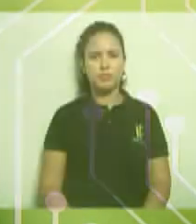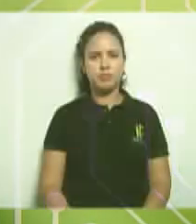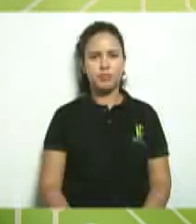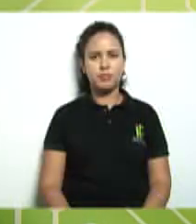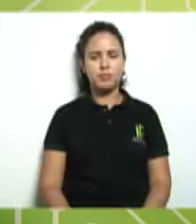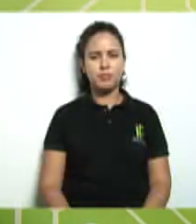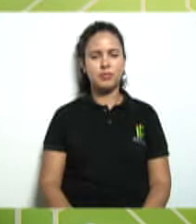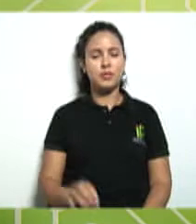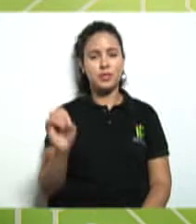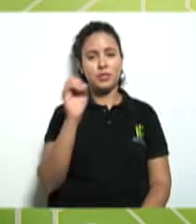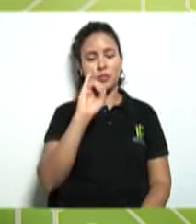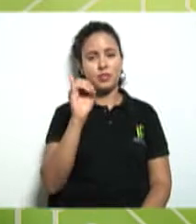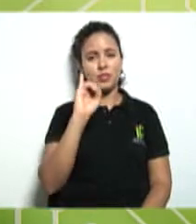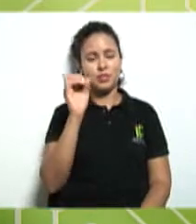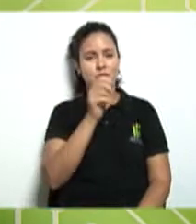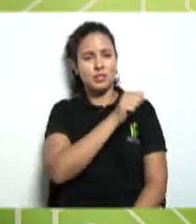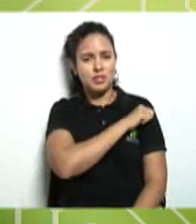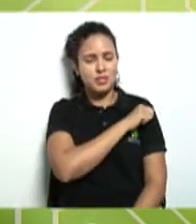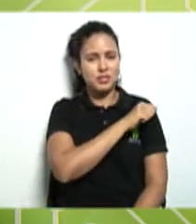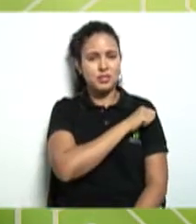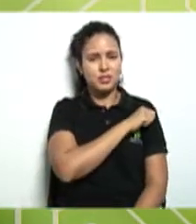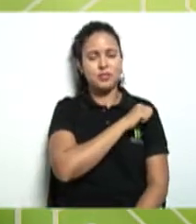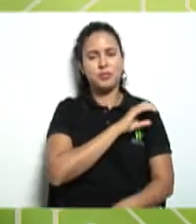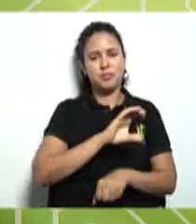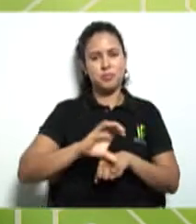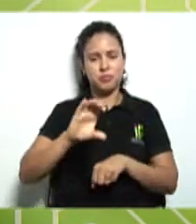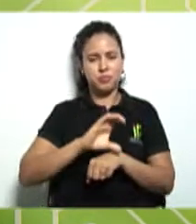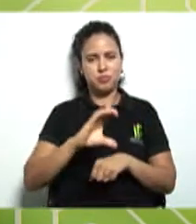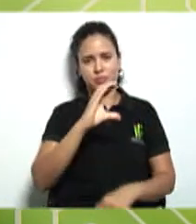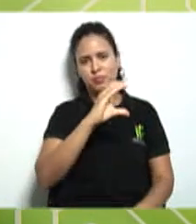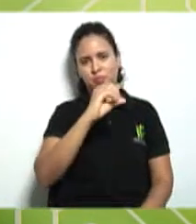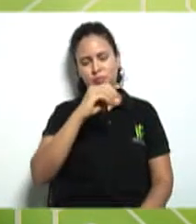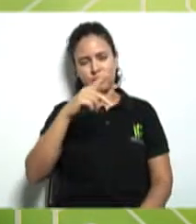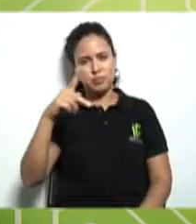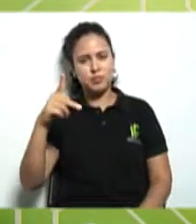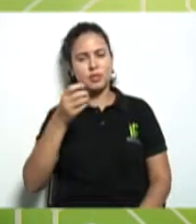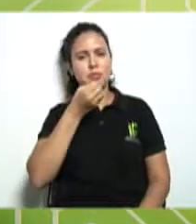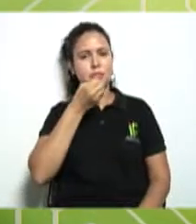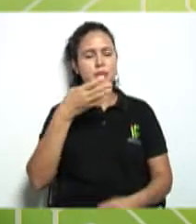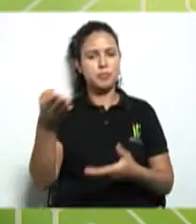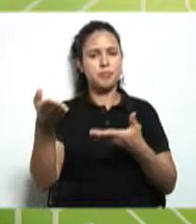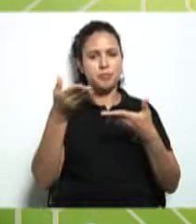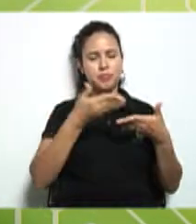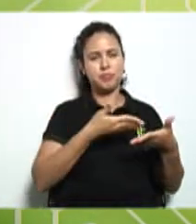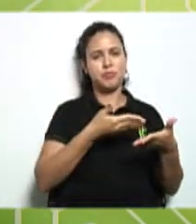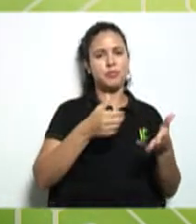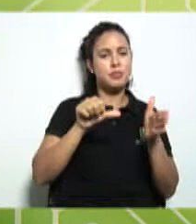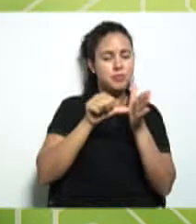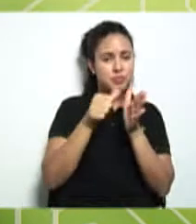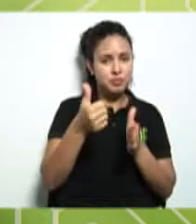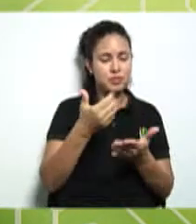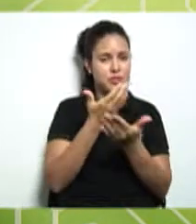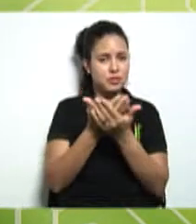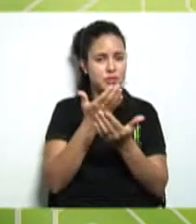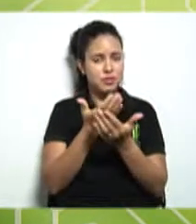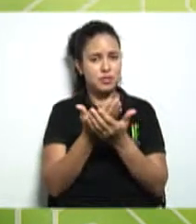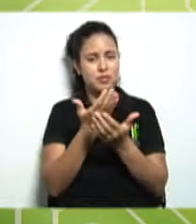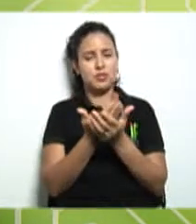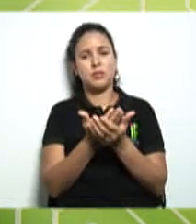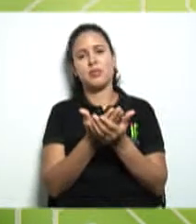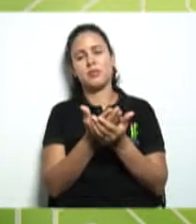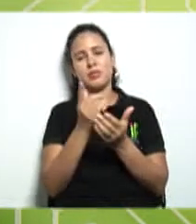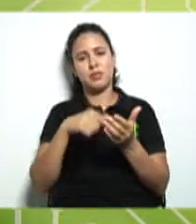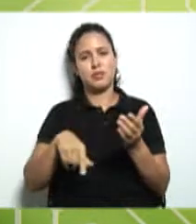Olá aluno do nosso curso de cooperativismo, seja muito bem-vindo a nossa primeira aula de Constituição e